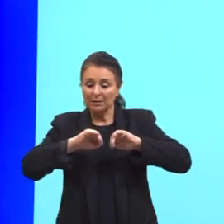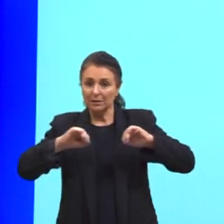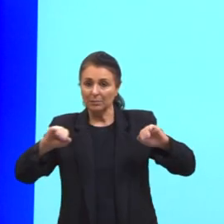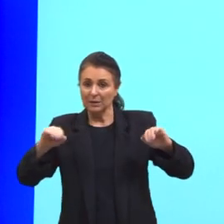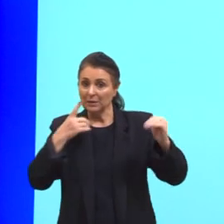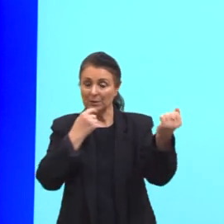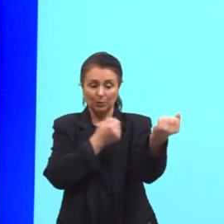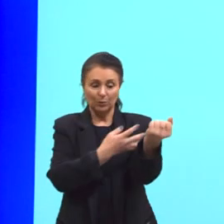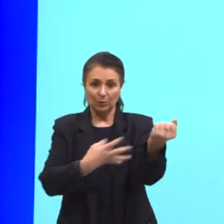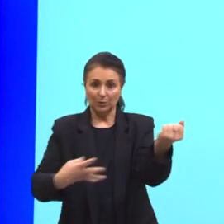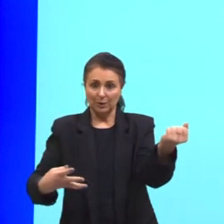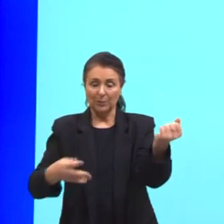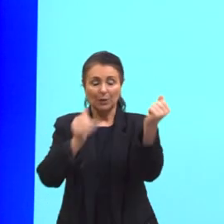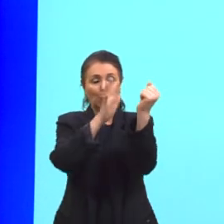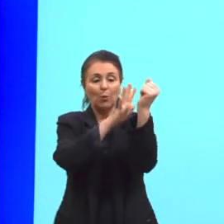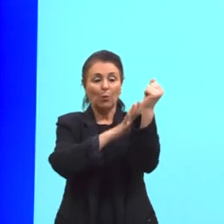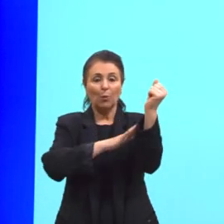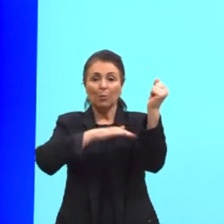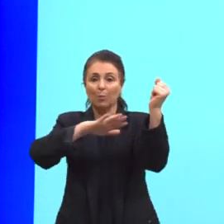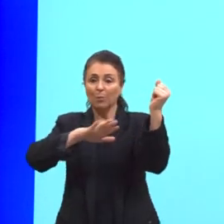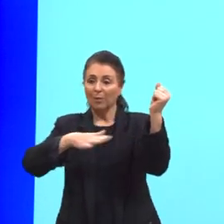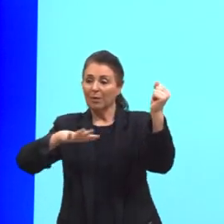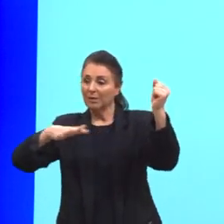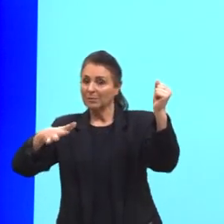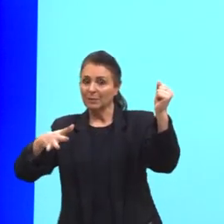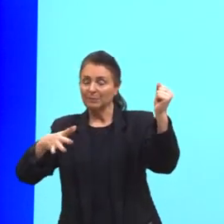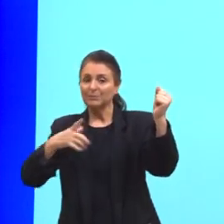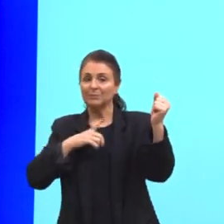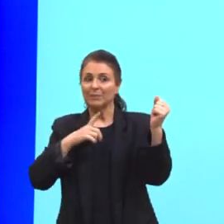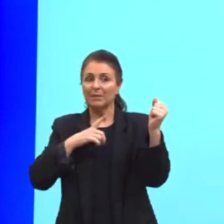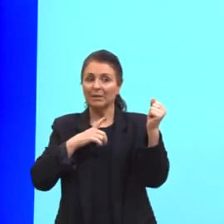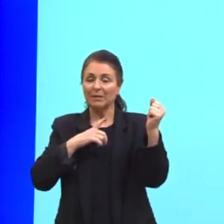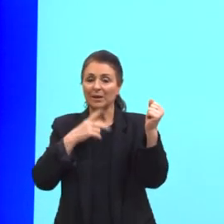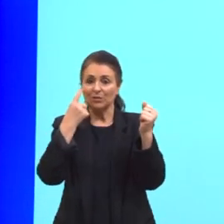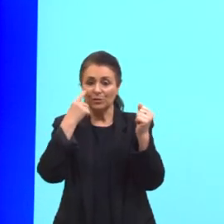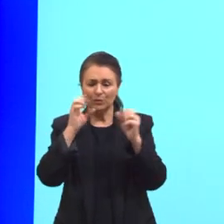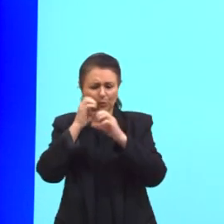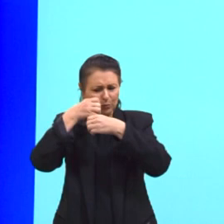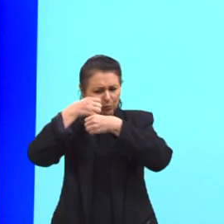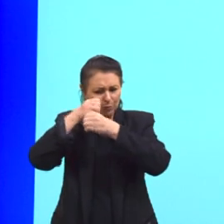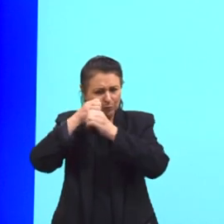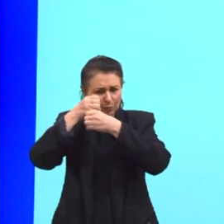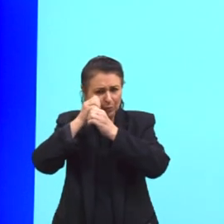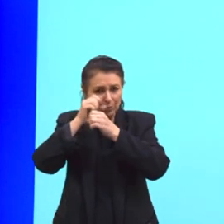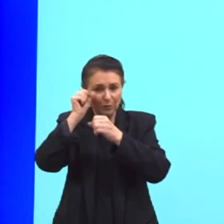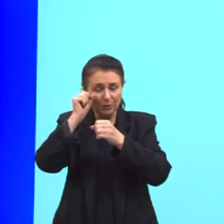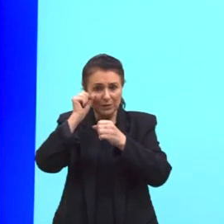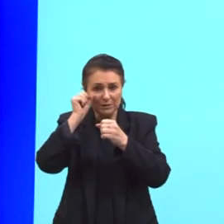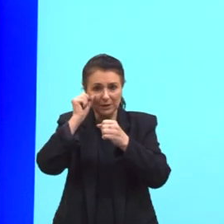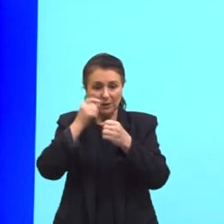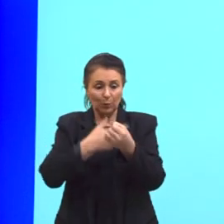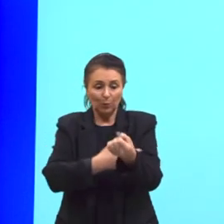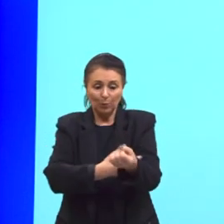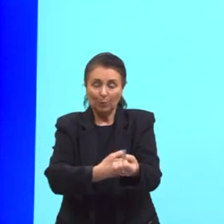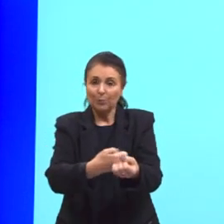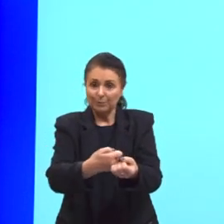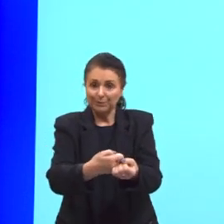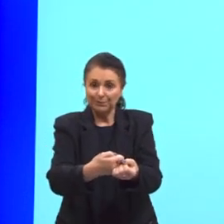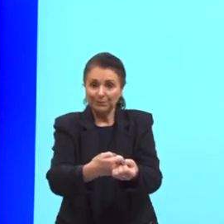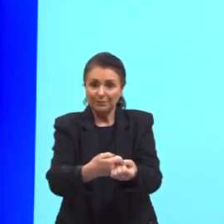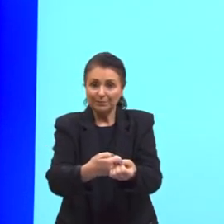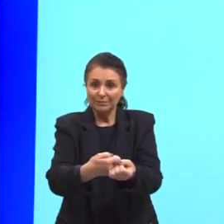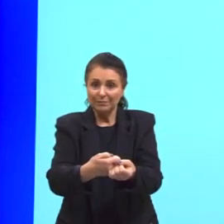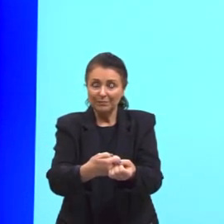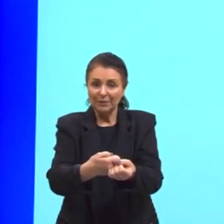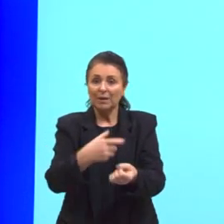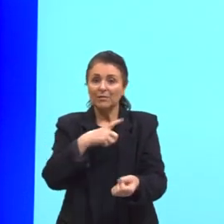Então, na parte do plasma, o nós vamos ter? Se nós vemos lá no microscópio, se nós fizemos o teste bioquímico, nós vamos